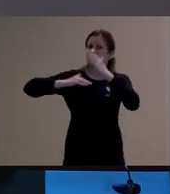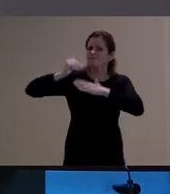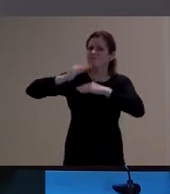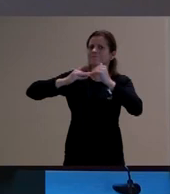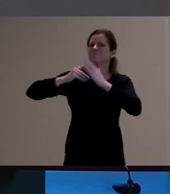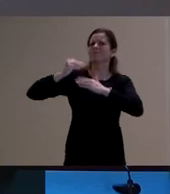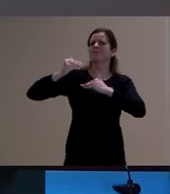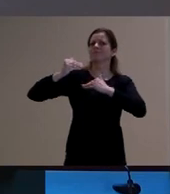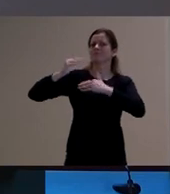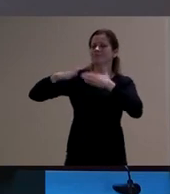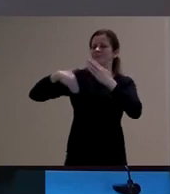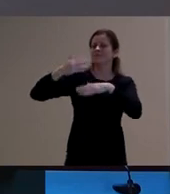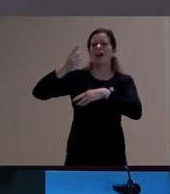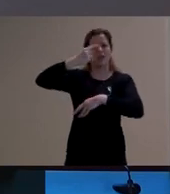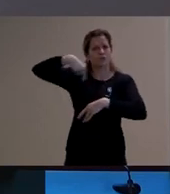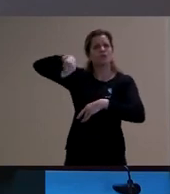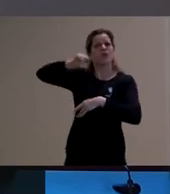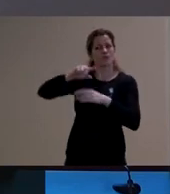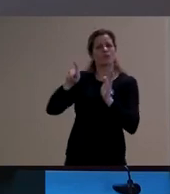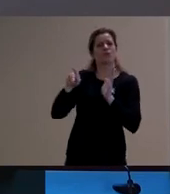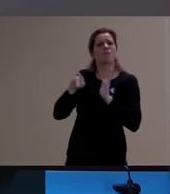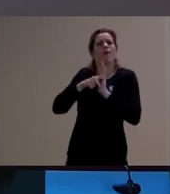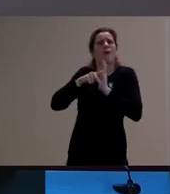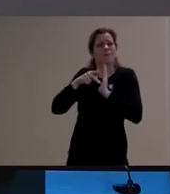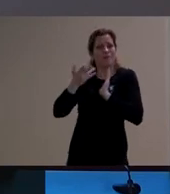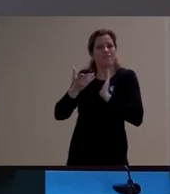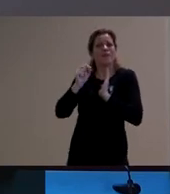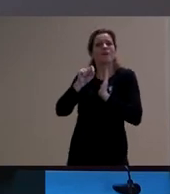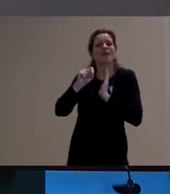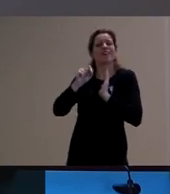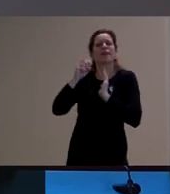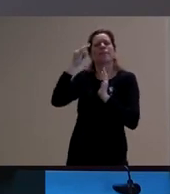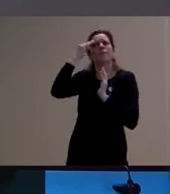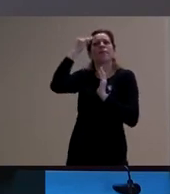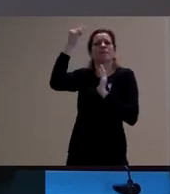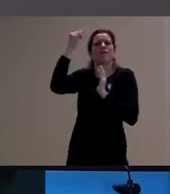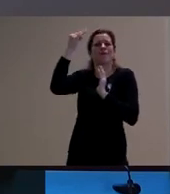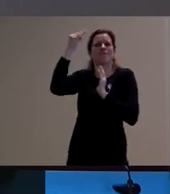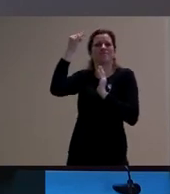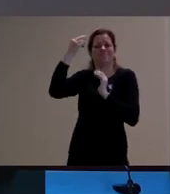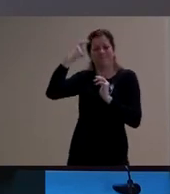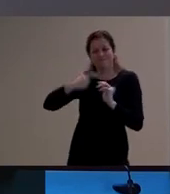sobre as nossas memórias de infância e